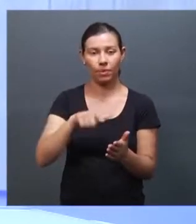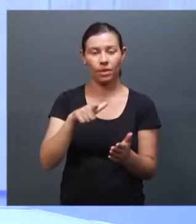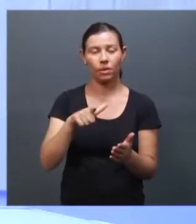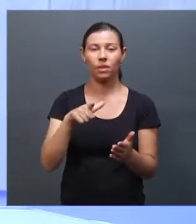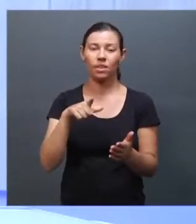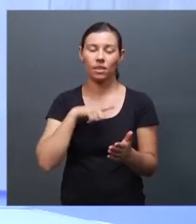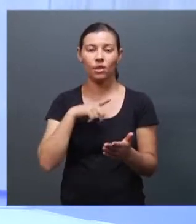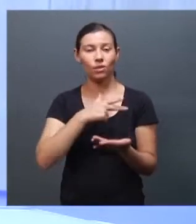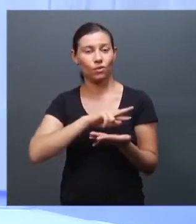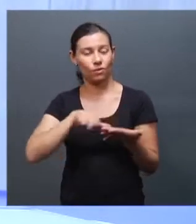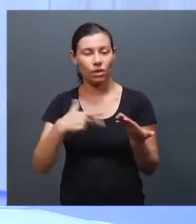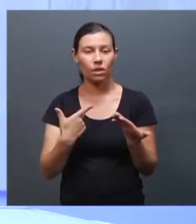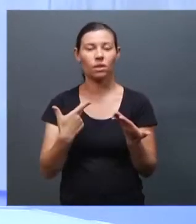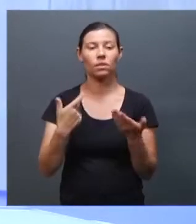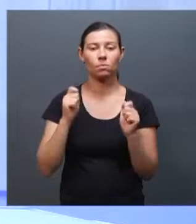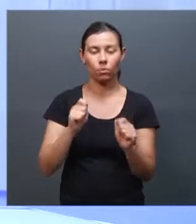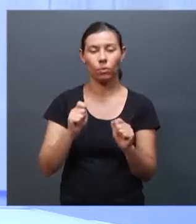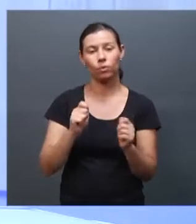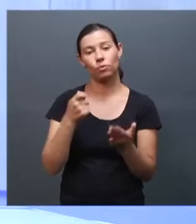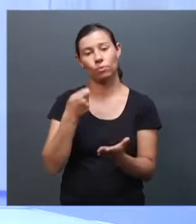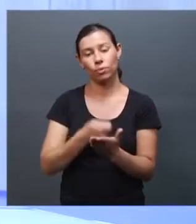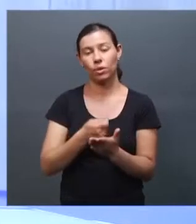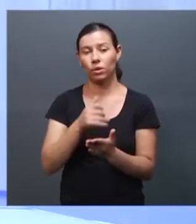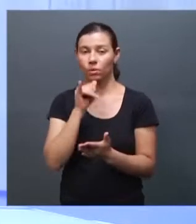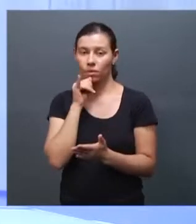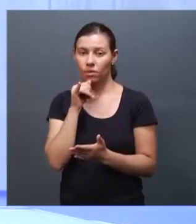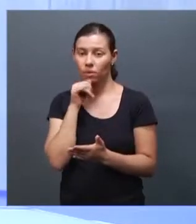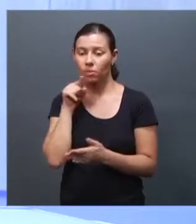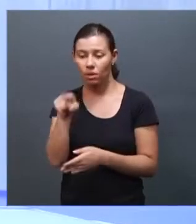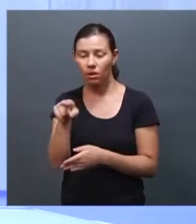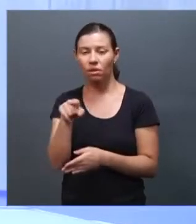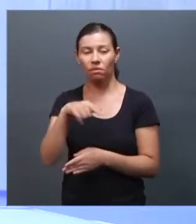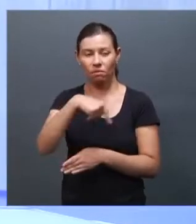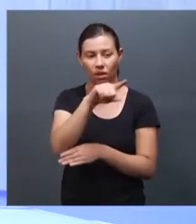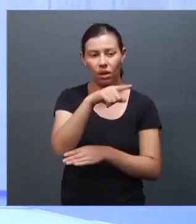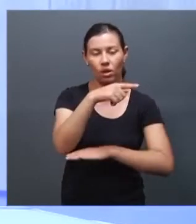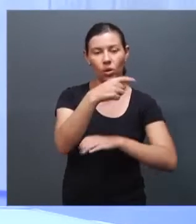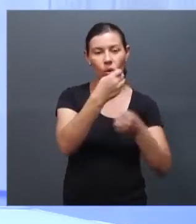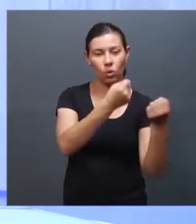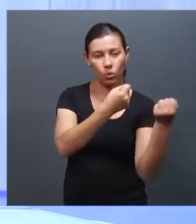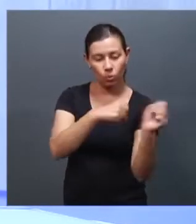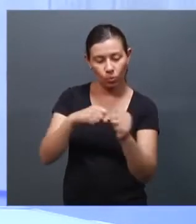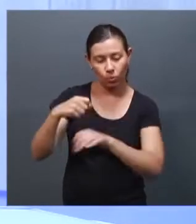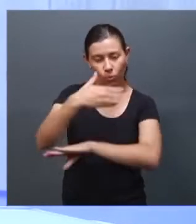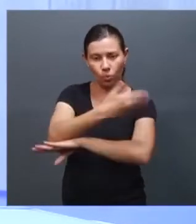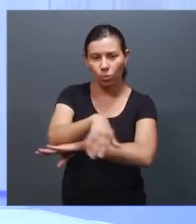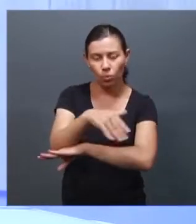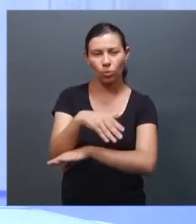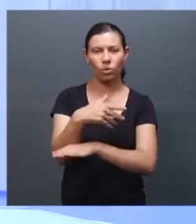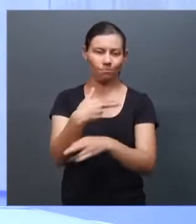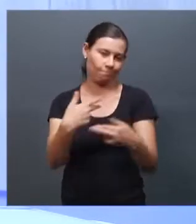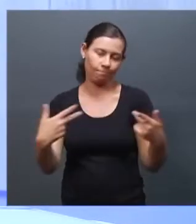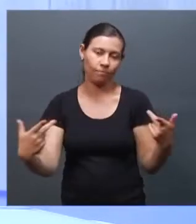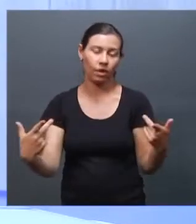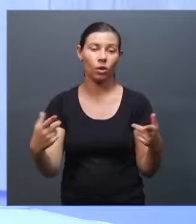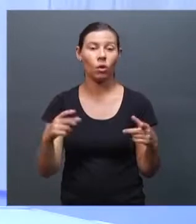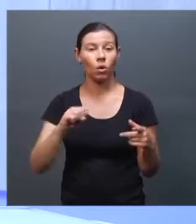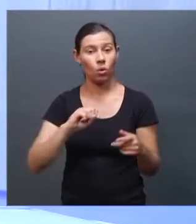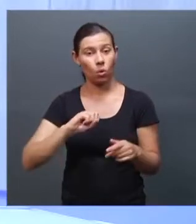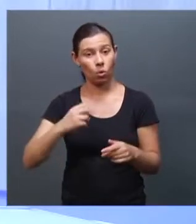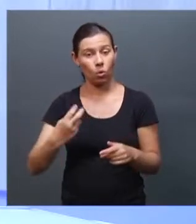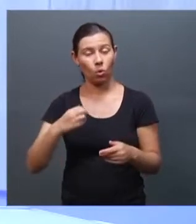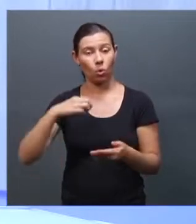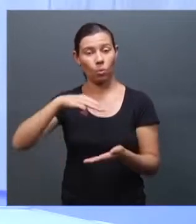por meio de prestação de serviço à comunidade, multas. Então, assim, a gente não quer que todo mundo vá para a